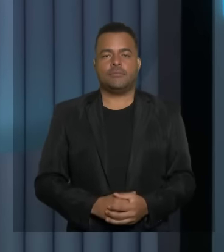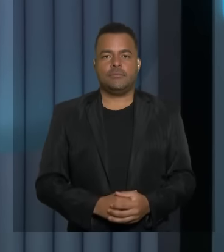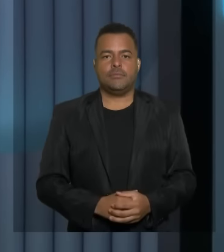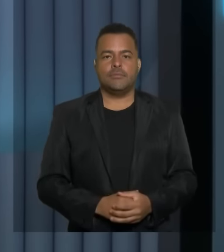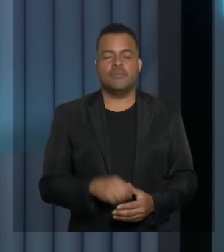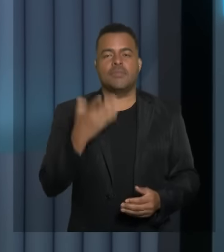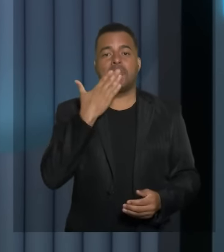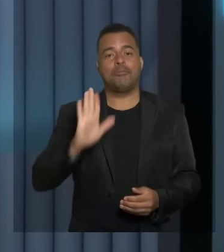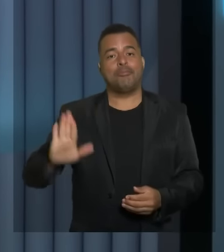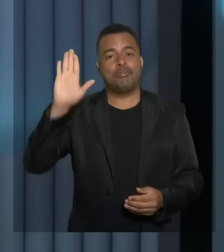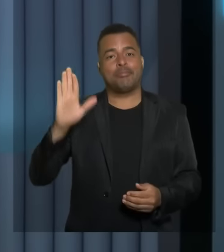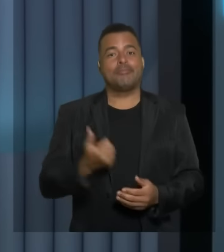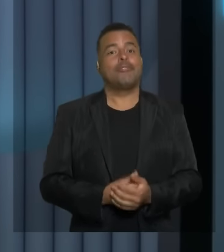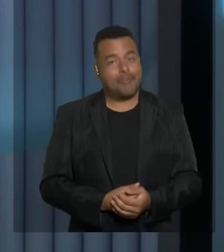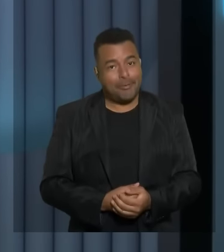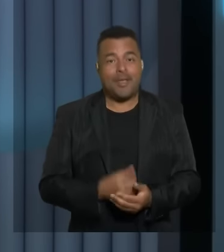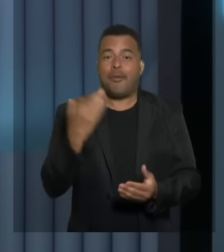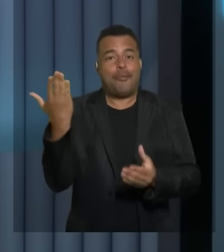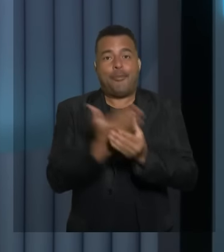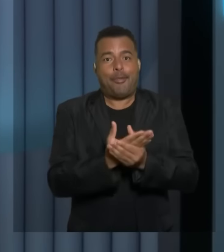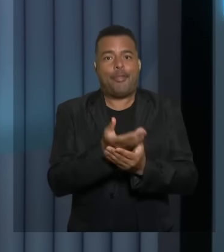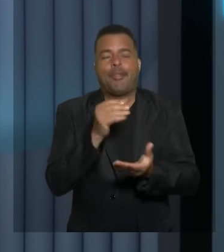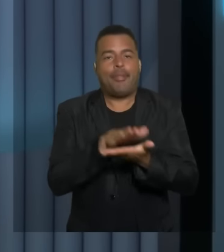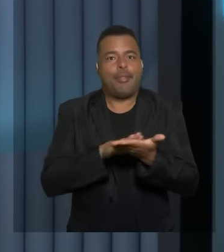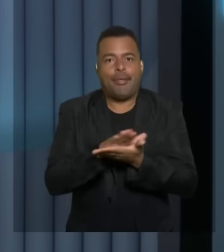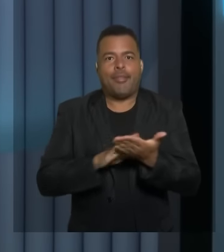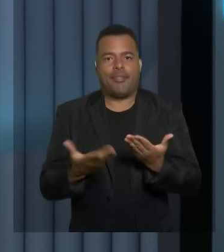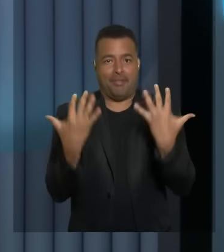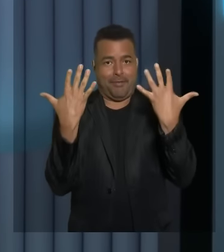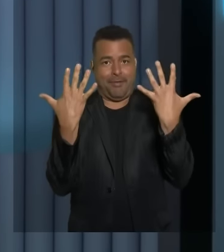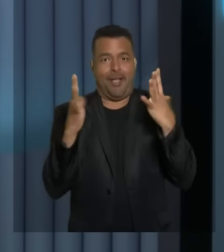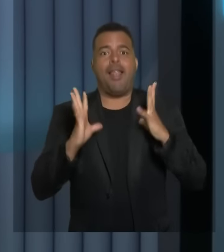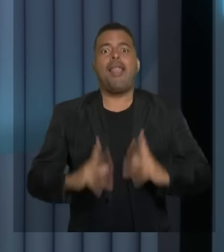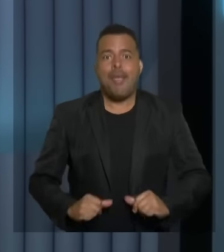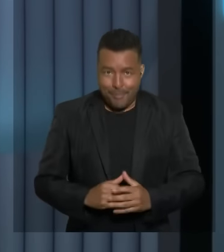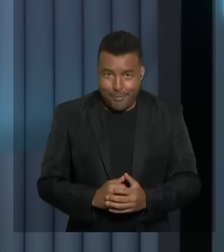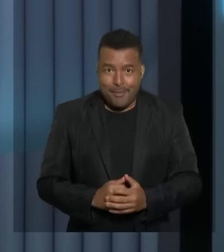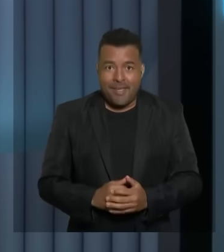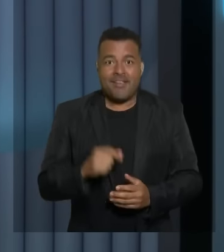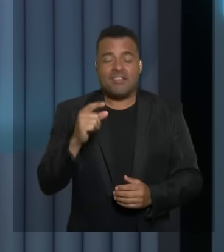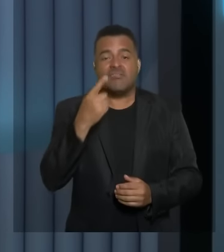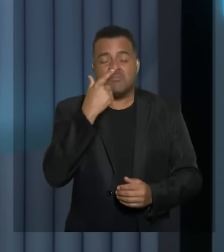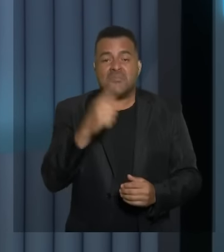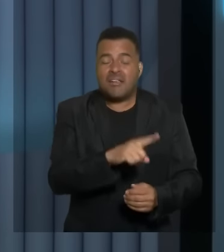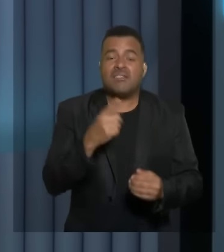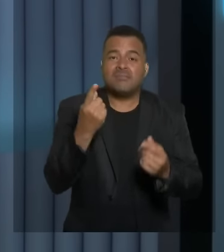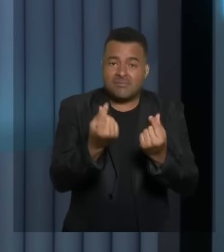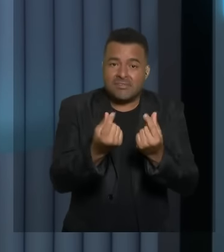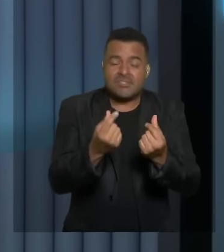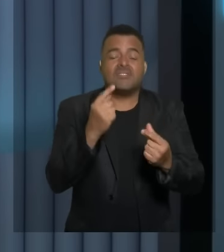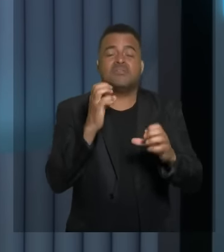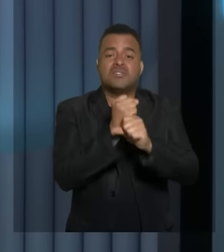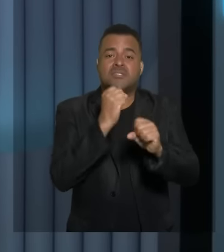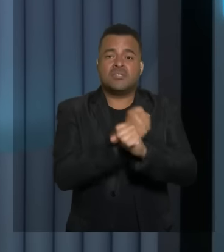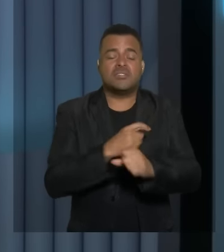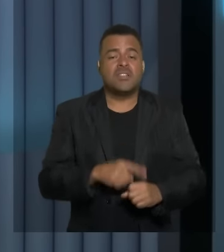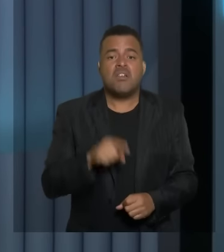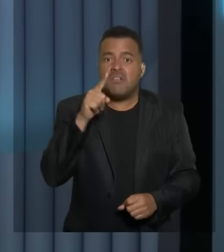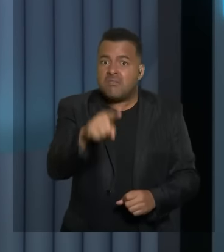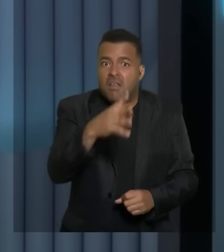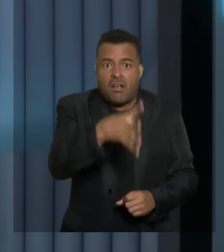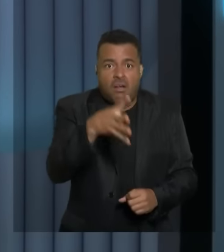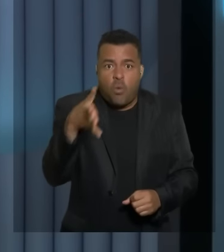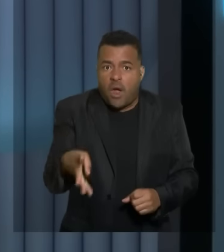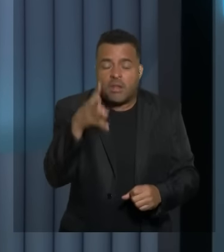candidato a senhora fala que não tem processo nenhum que tem as mãos limpas inclusive me indica o tribunal de contas pois eu analisei a senhora tem 44